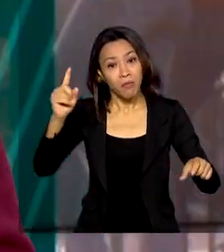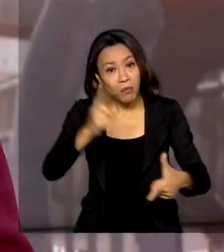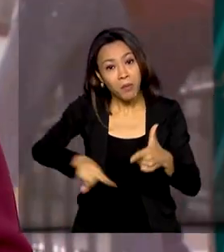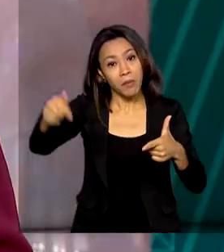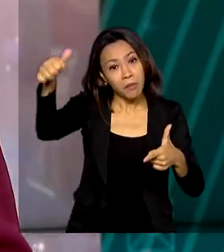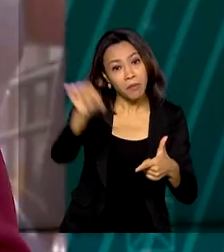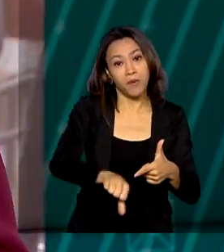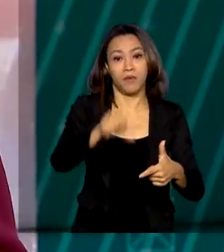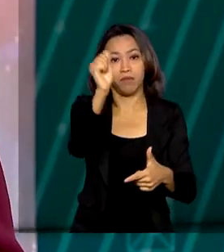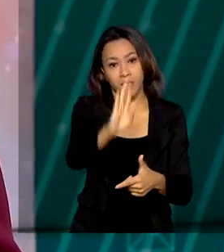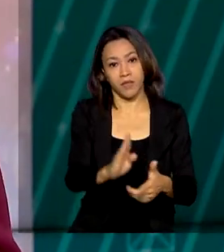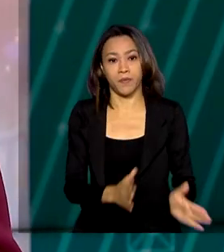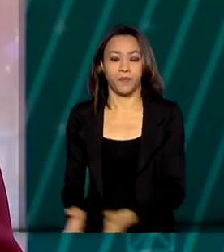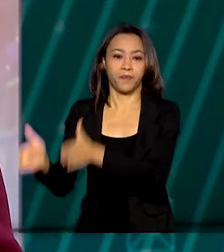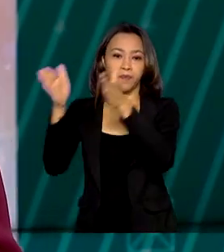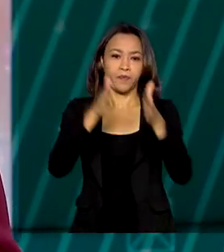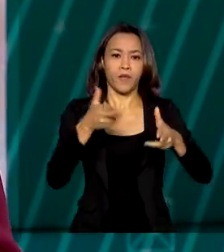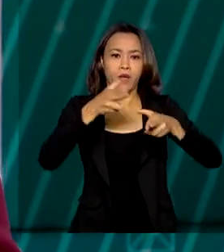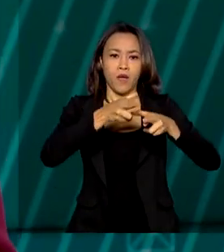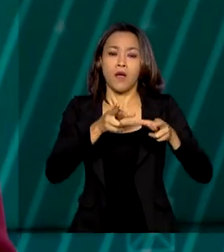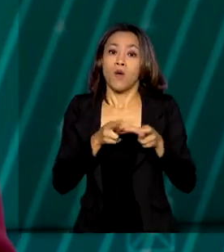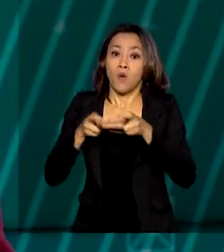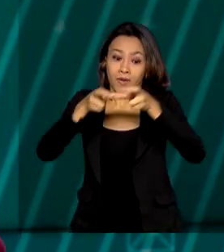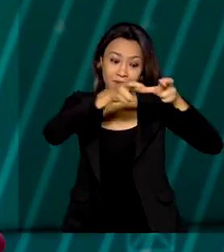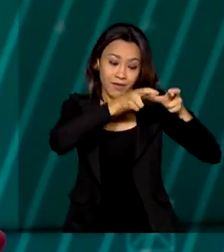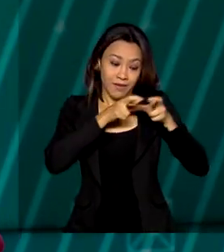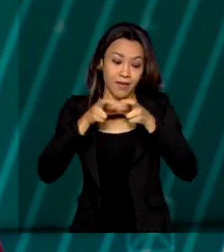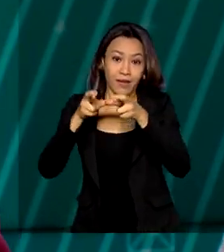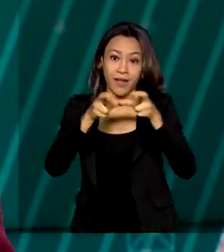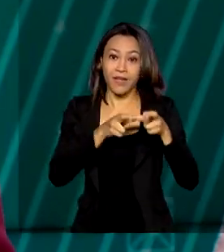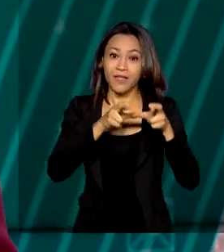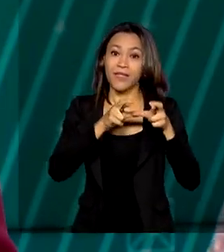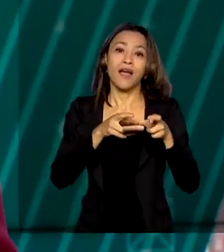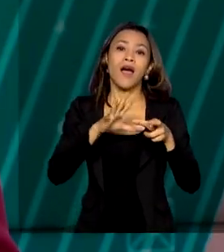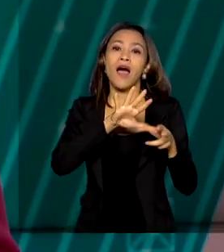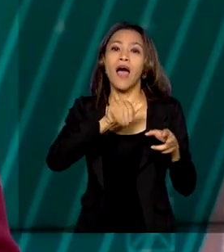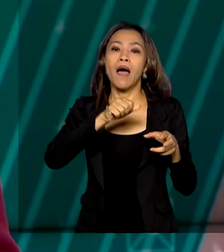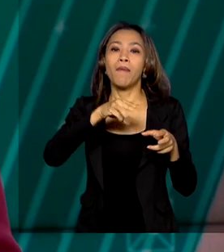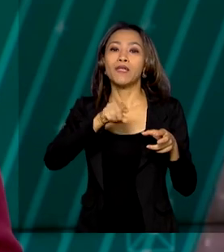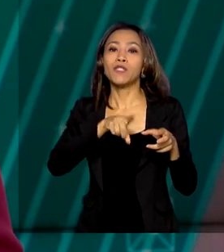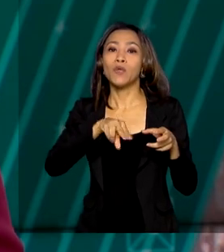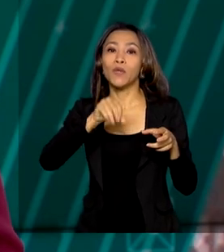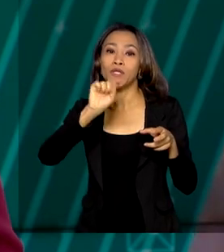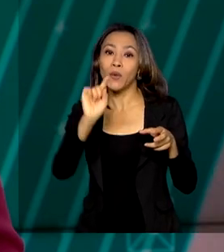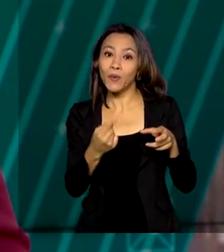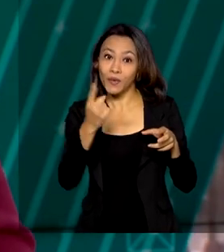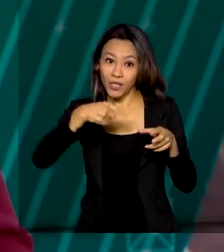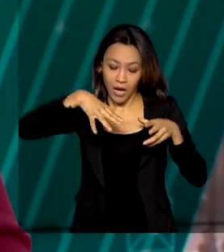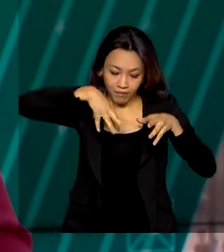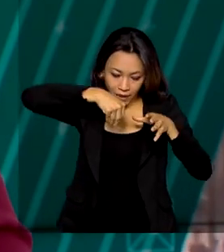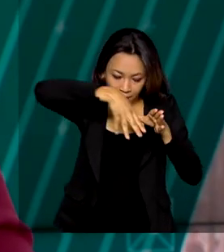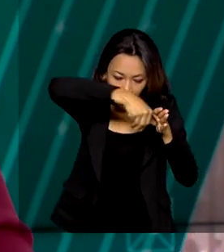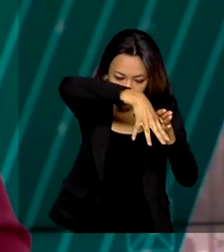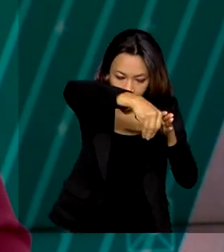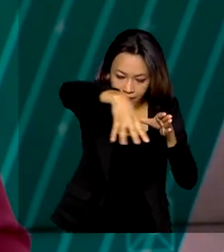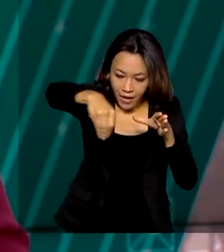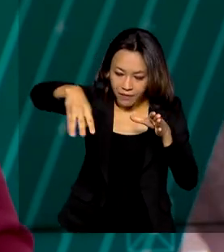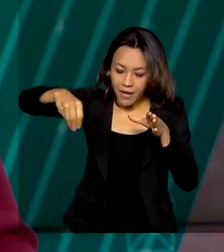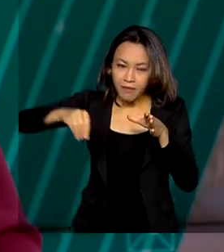O satélite Amazônia 1, lançado no fim de semana na Índia, opera normalmente e já captou as primeiras imagens do Brasil.